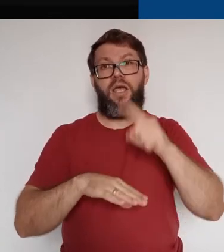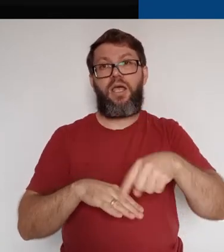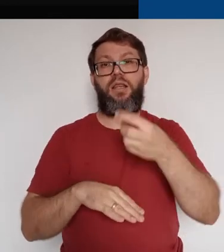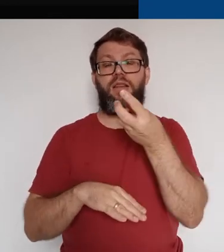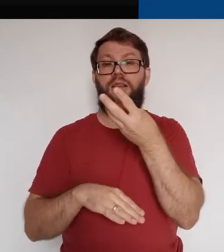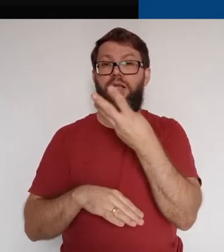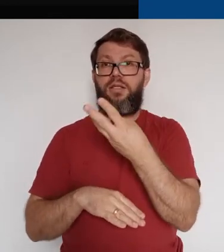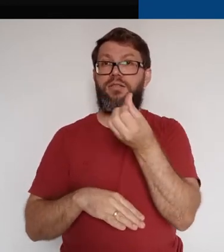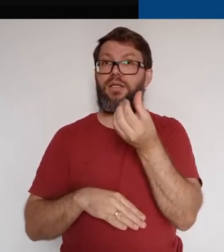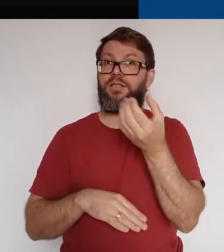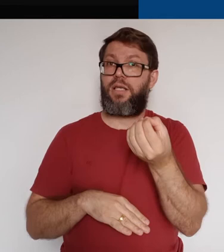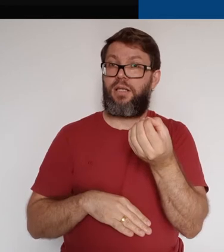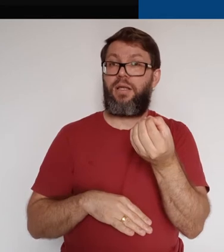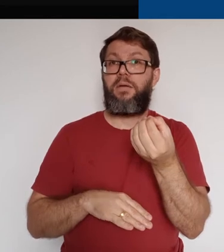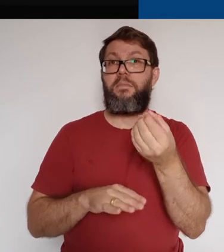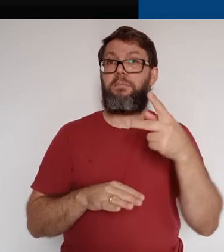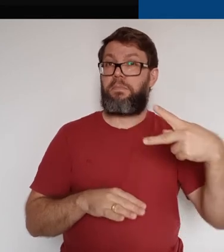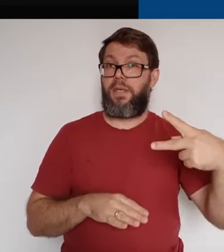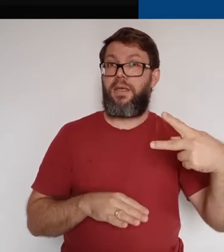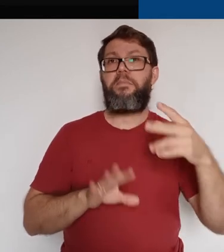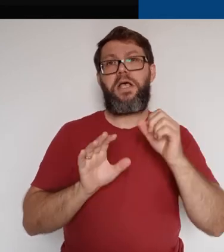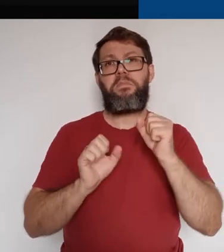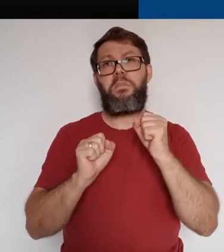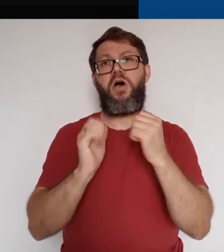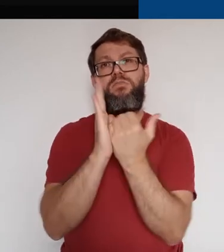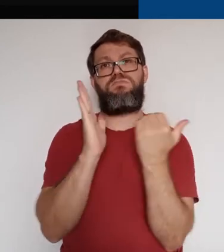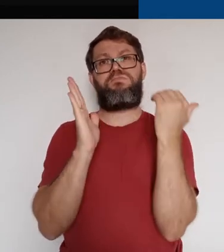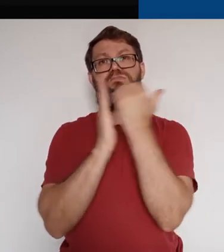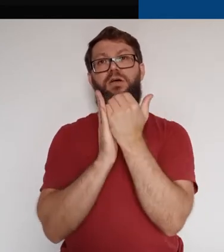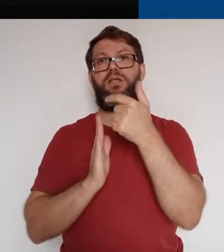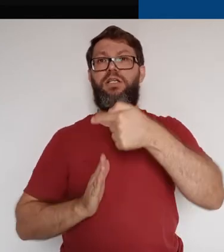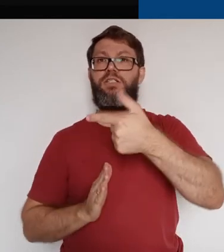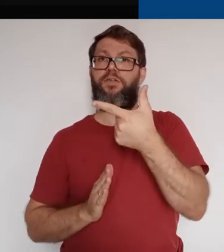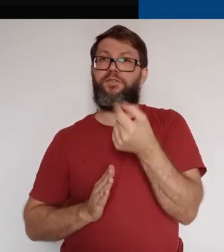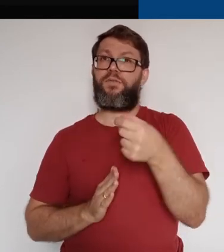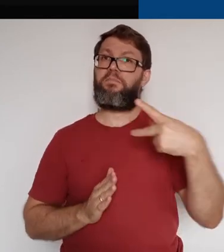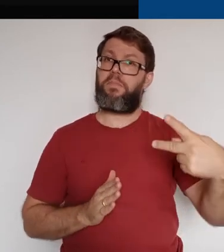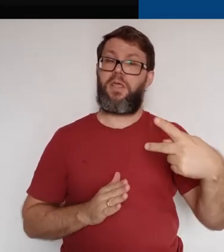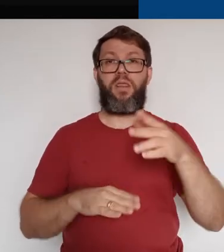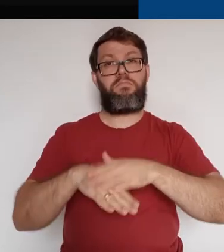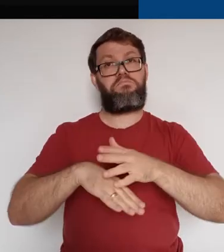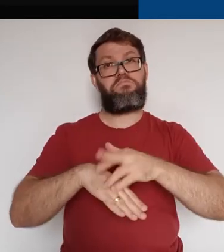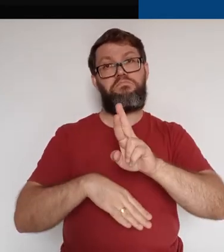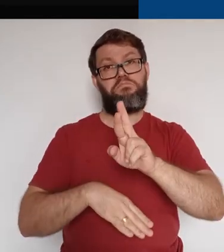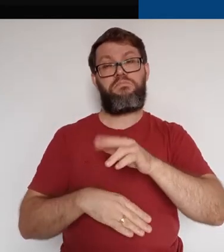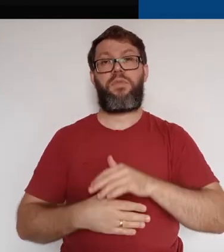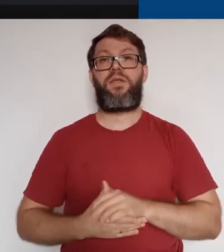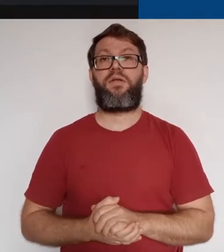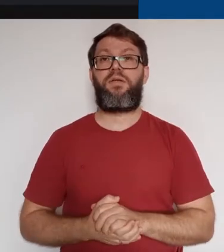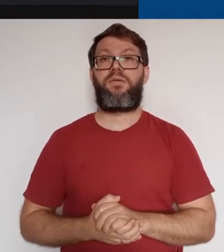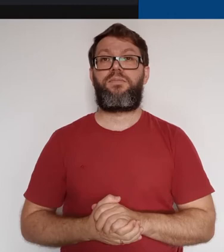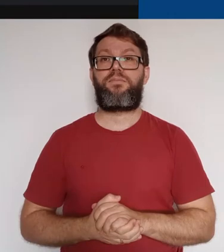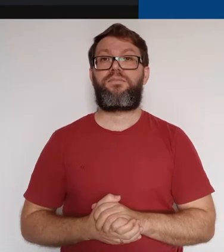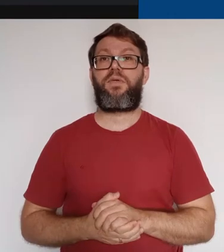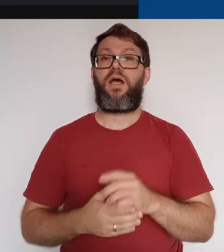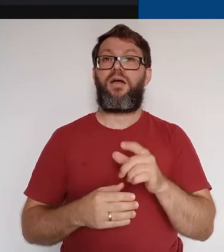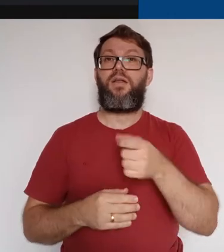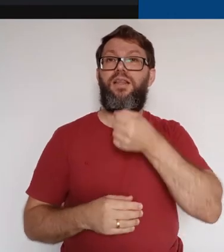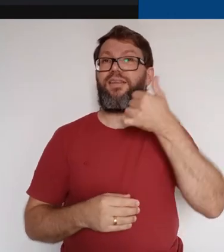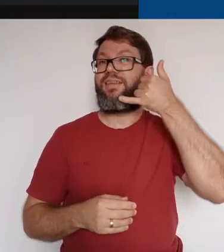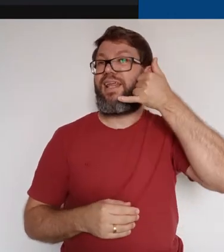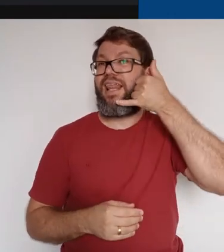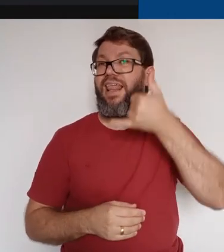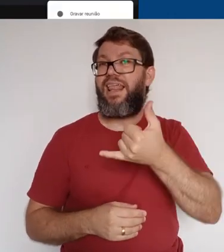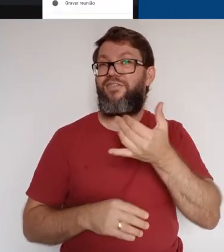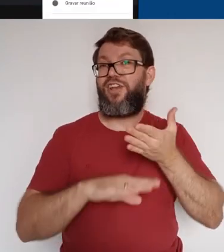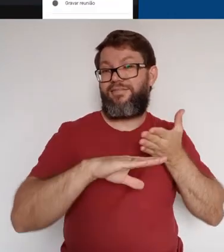360p, mas você pode alterar a qualidade para 720p, quiser. A opção de entrar